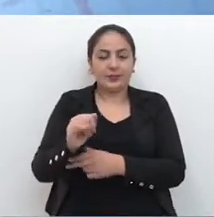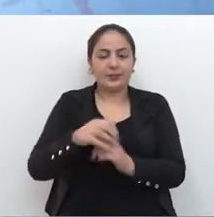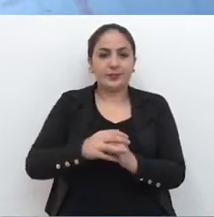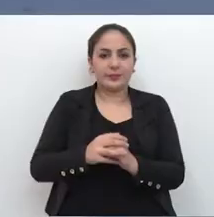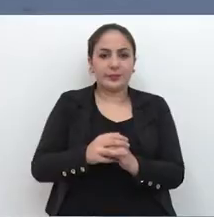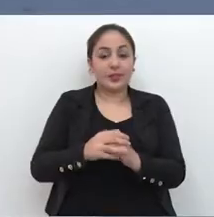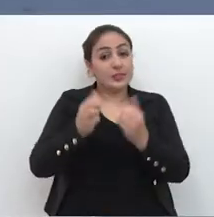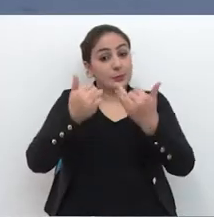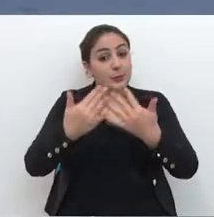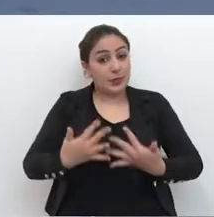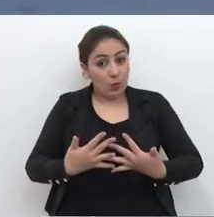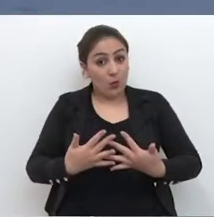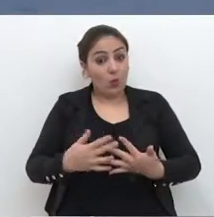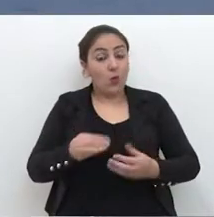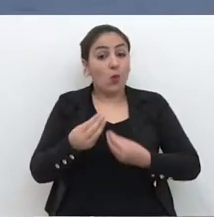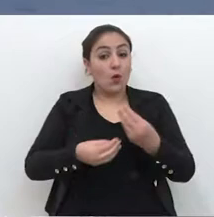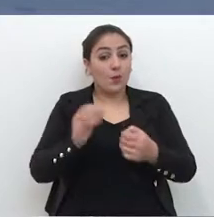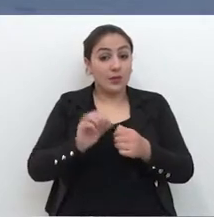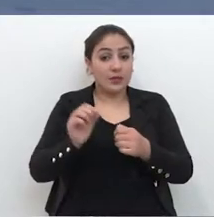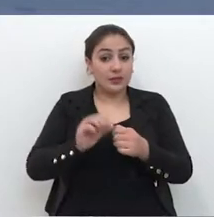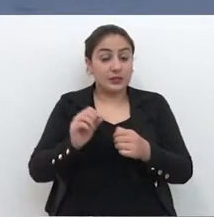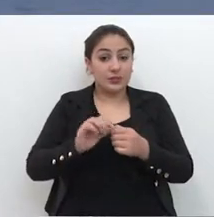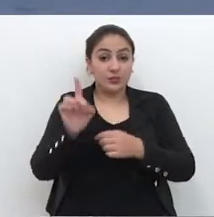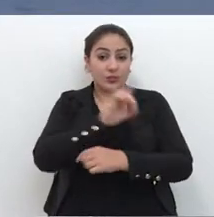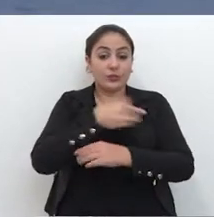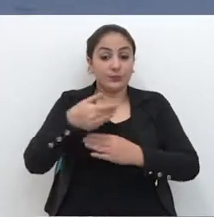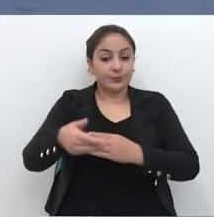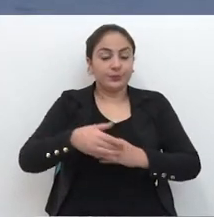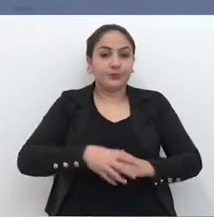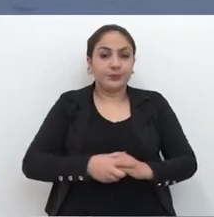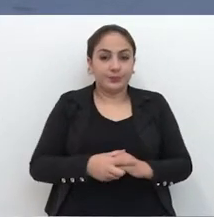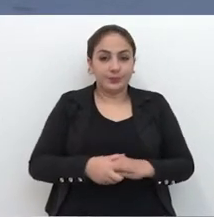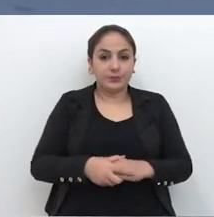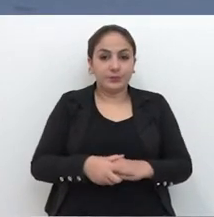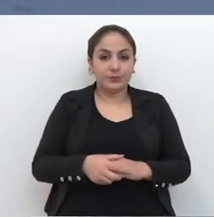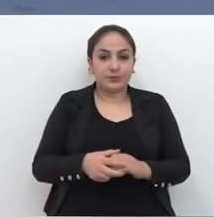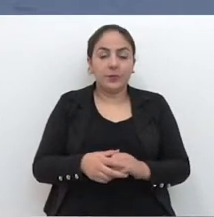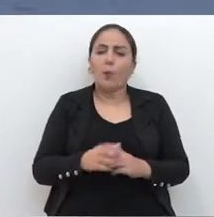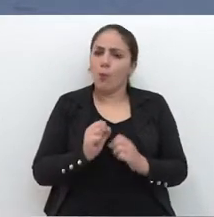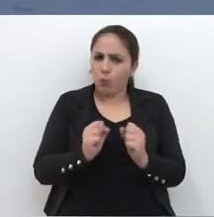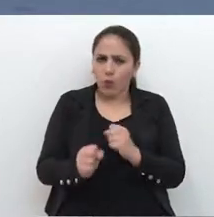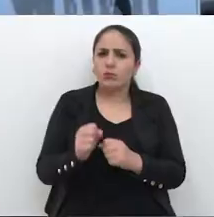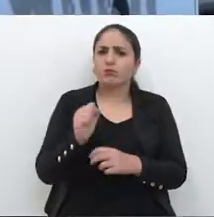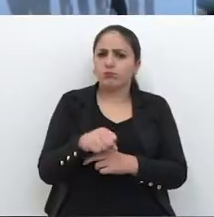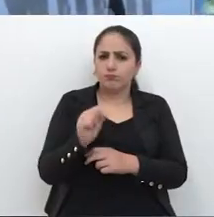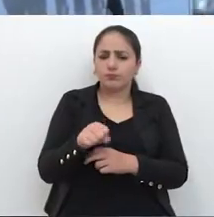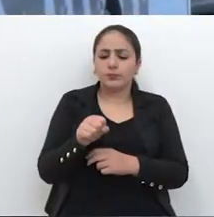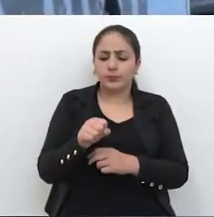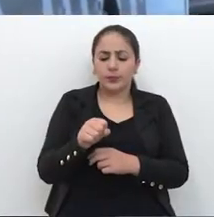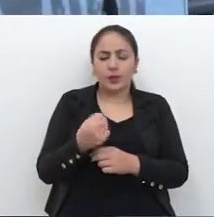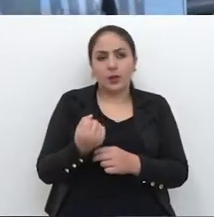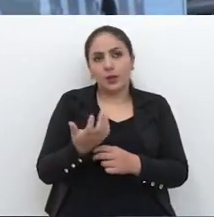da Rosa, explicou quais medidas serão tomadas nos próximos dias. É possível, sim,